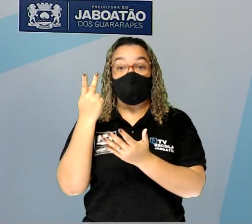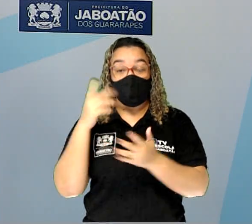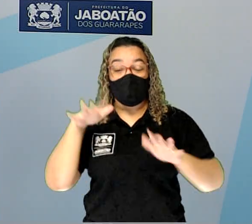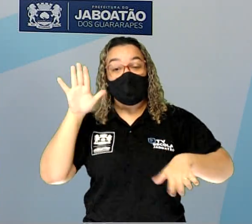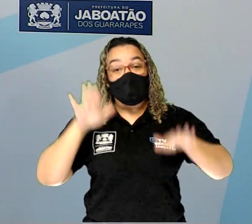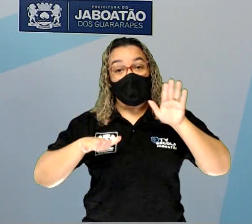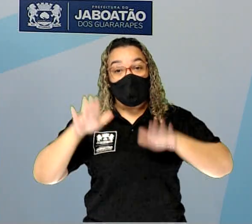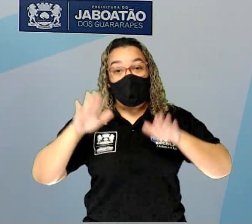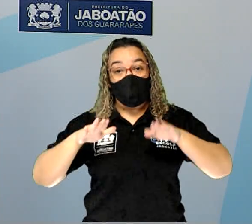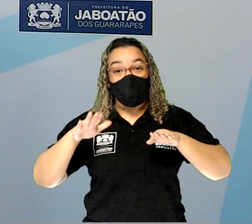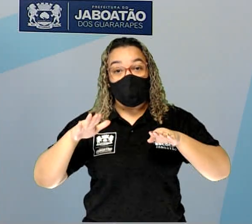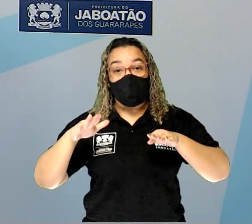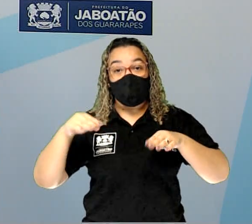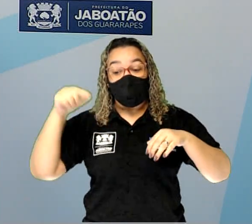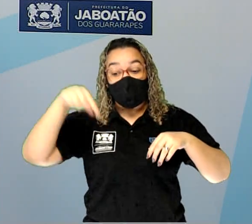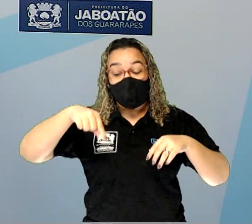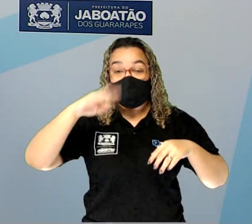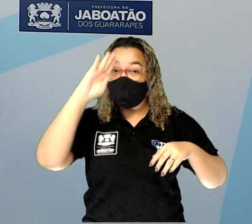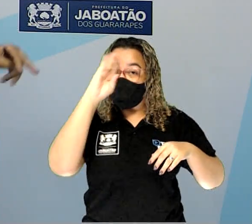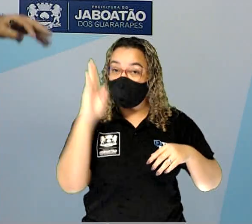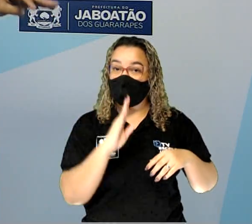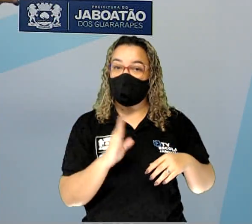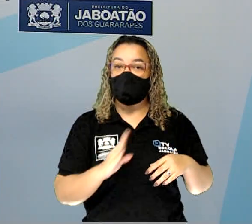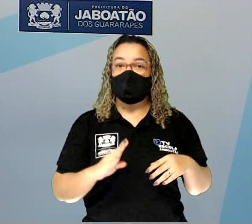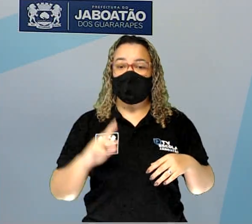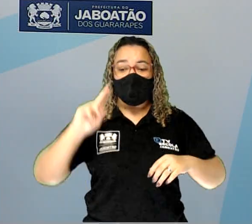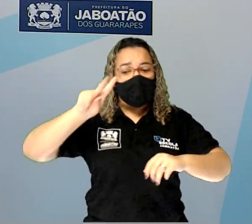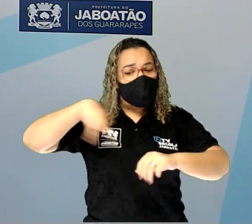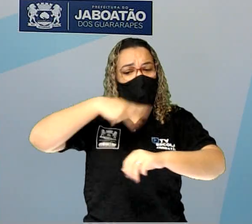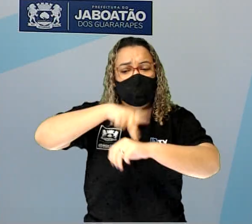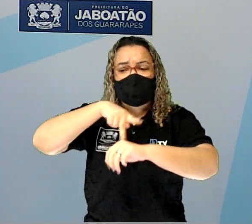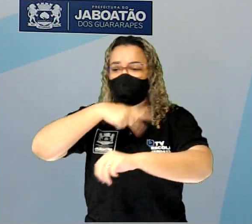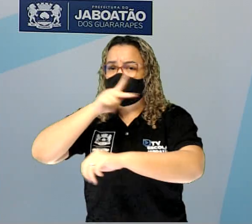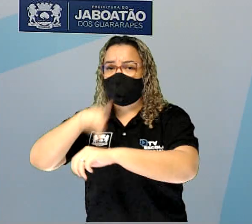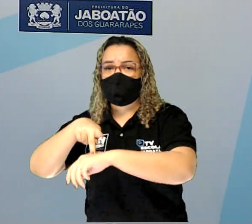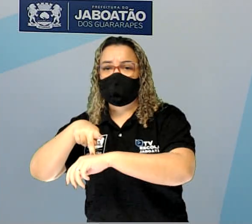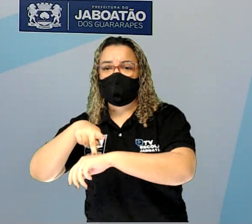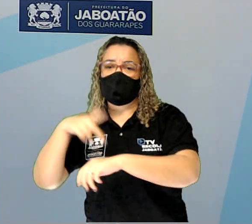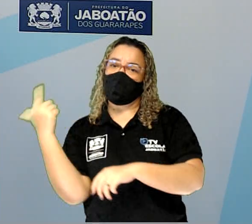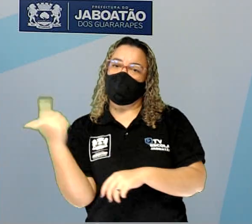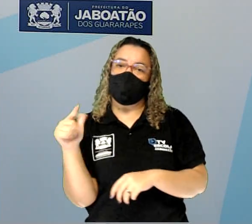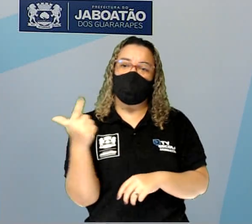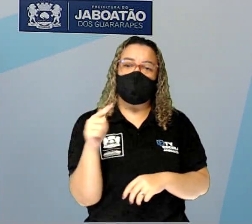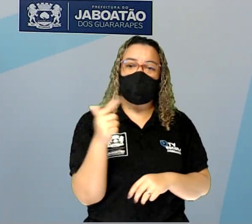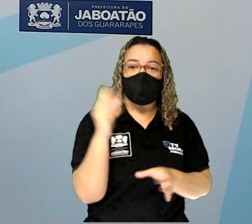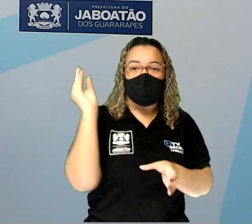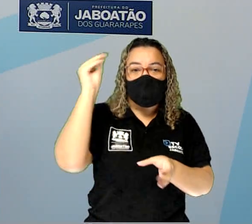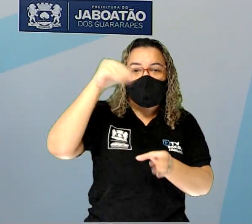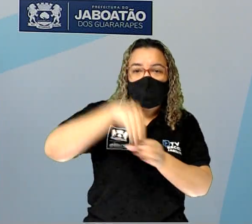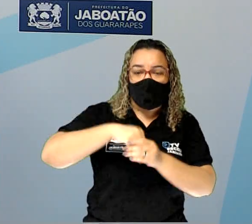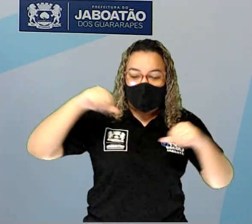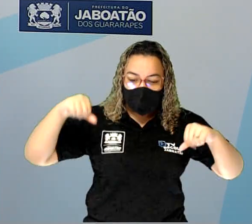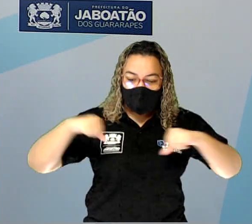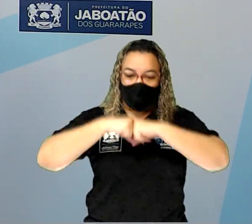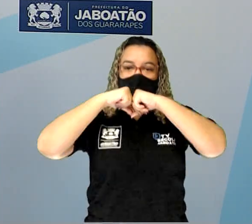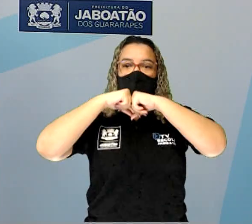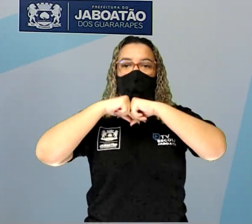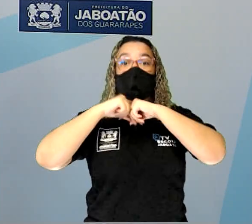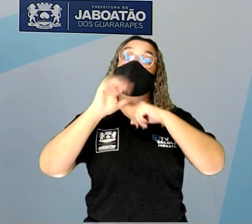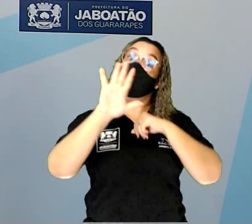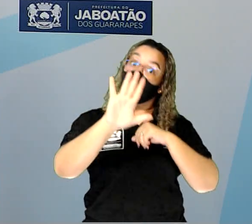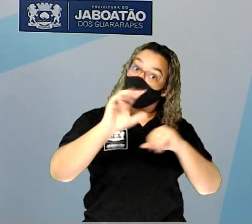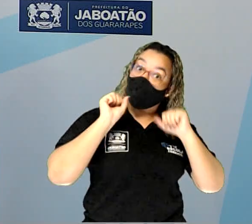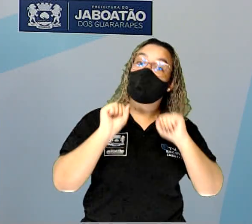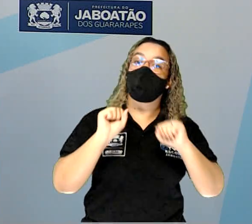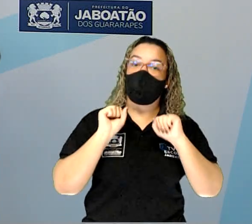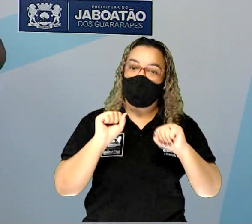placa. O Brasil é um país que não tem área de choque de placa no seu território, mas pode ter